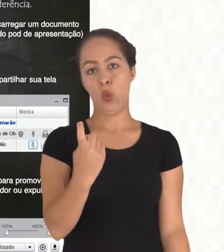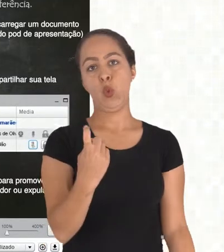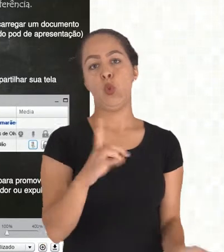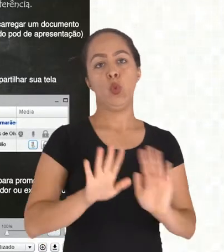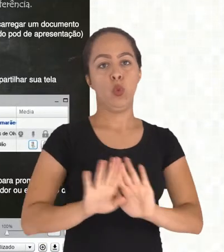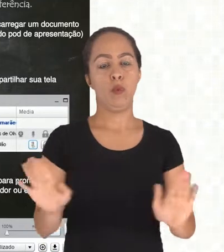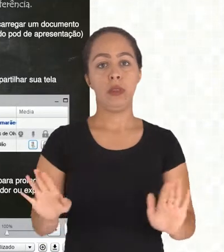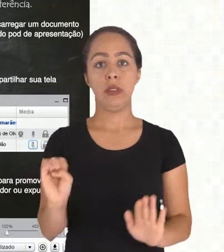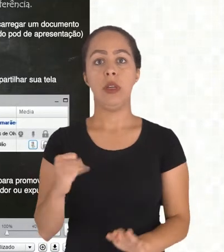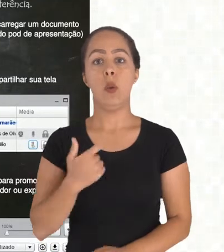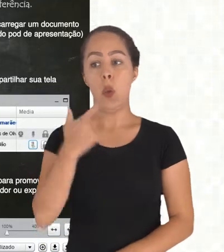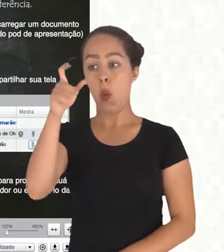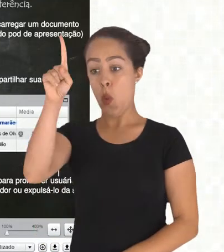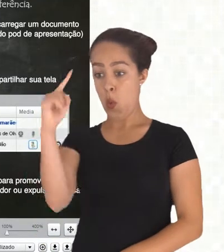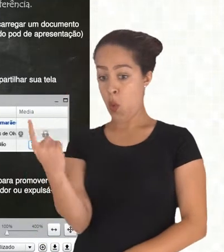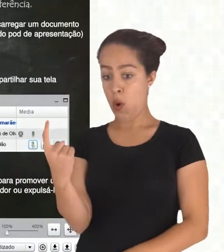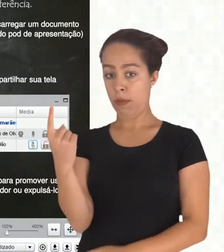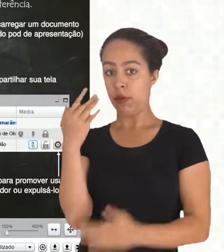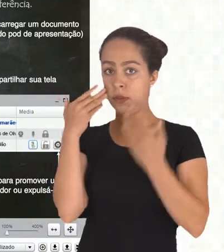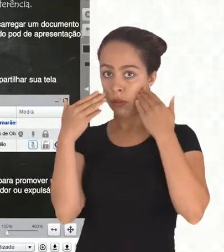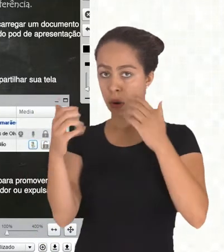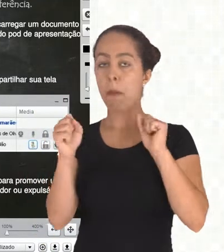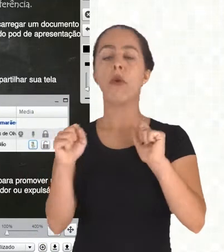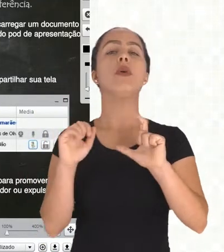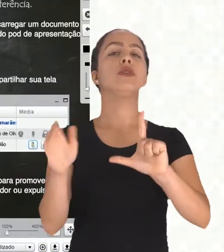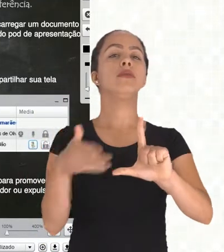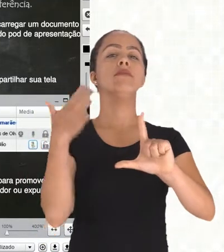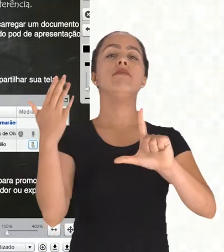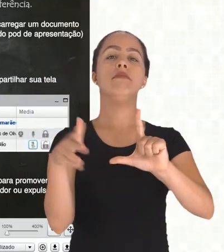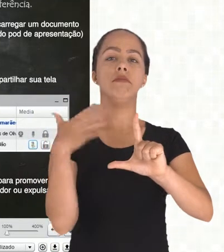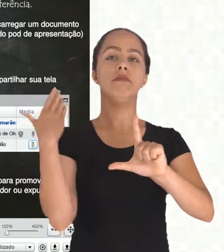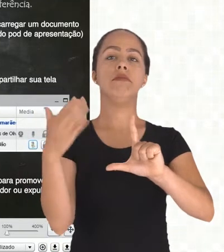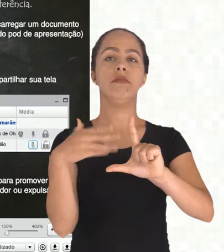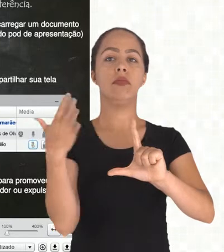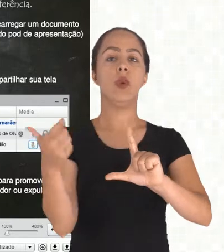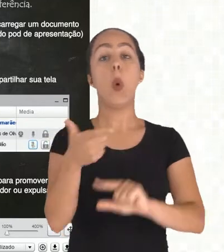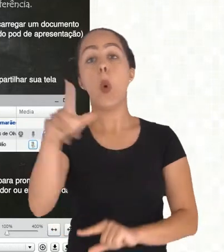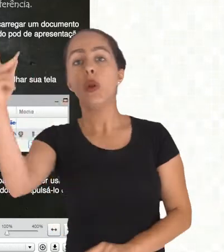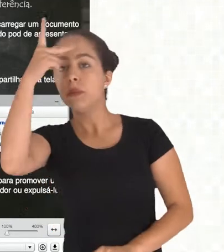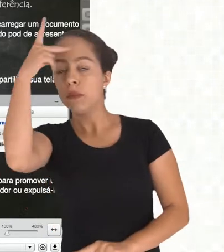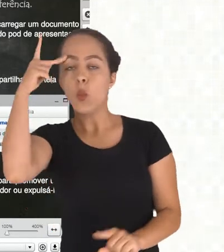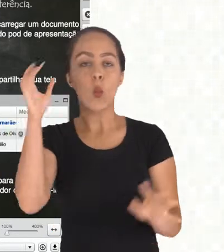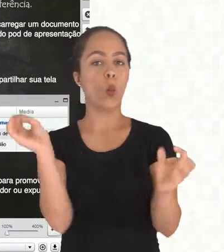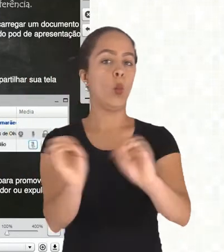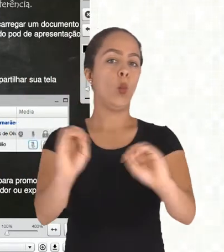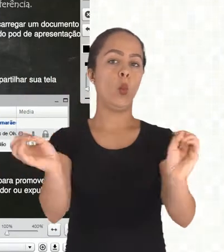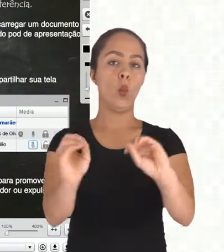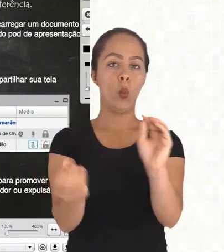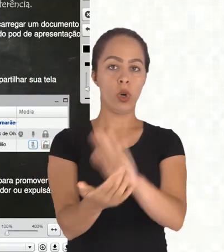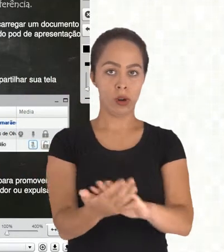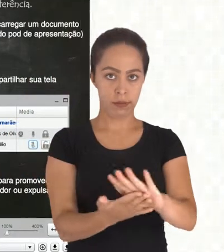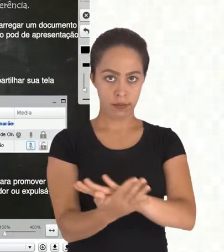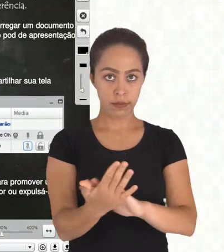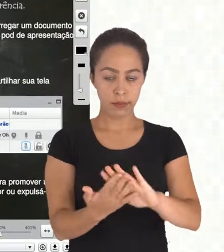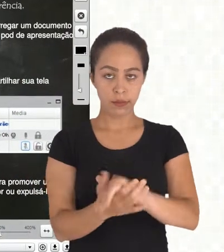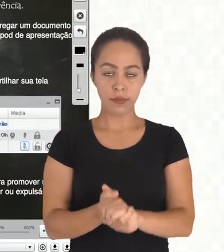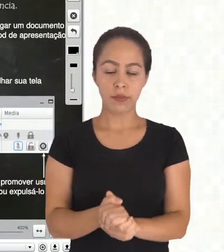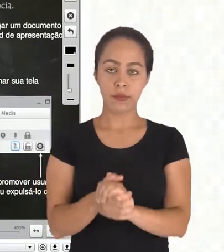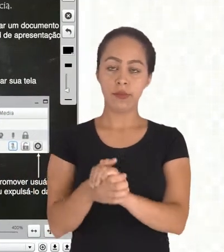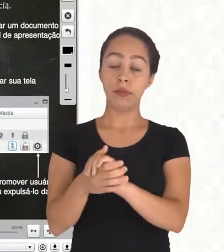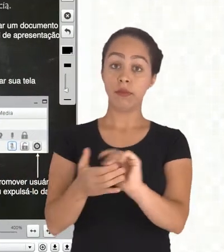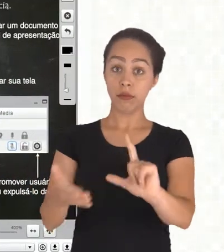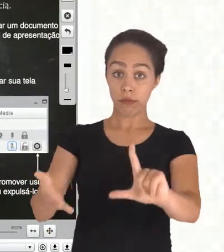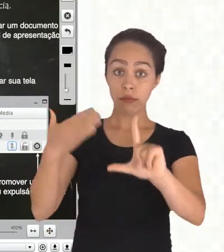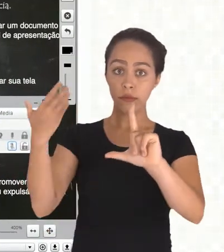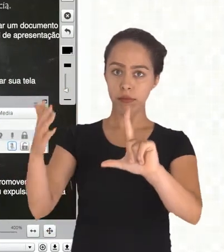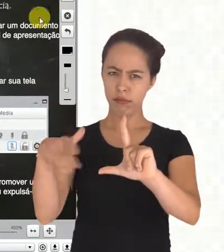pessoal só pode haver um apresentador por vez tá certo? então é uma vez